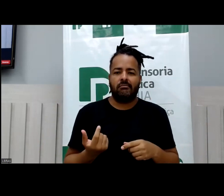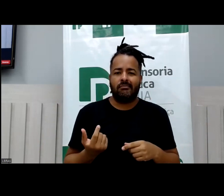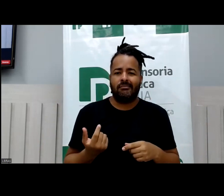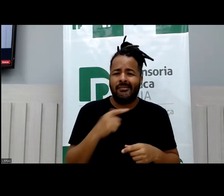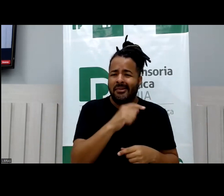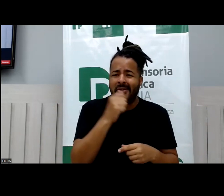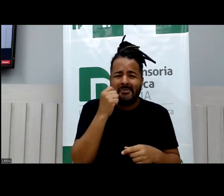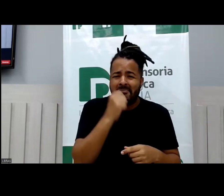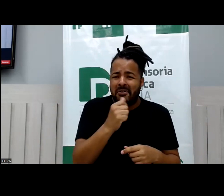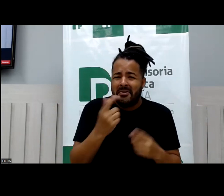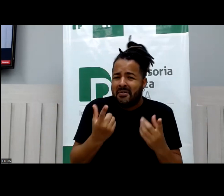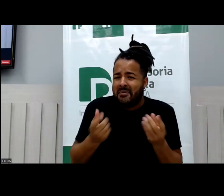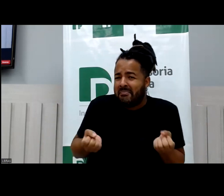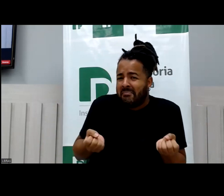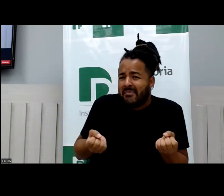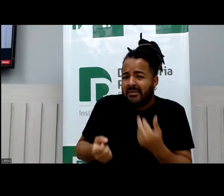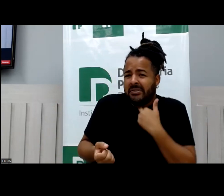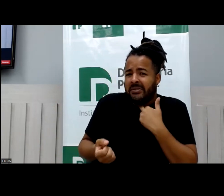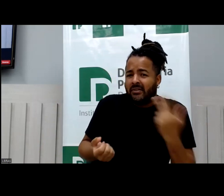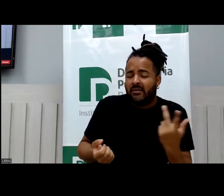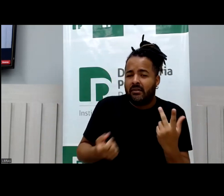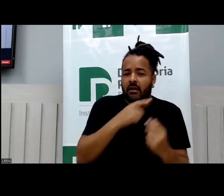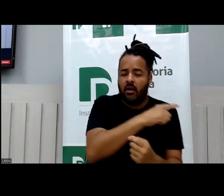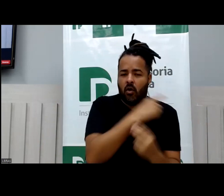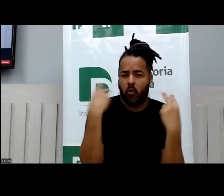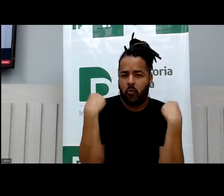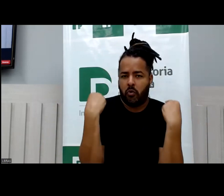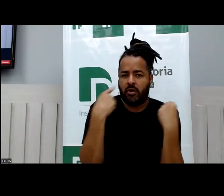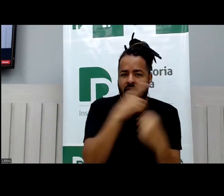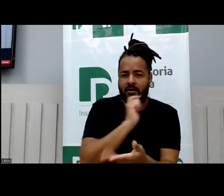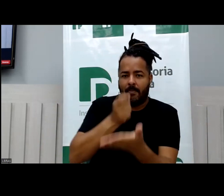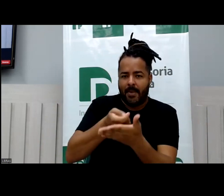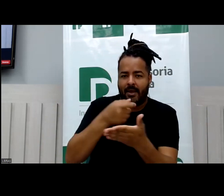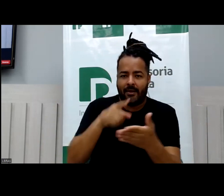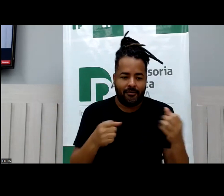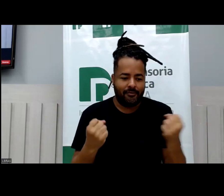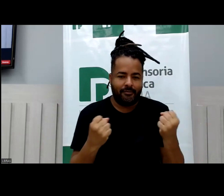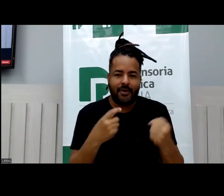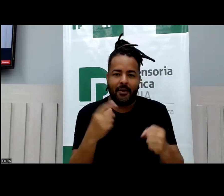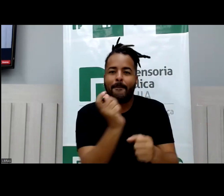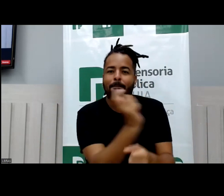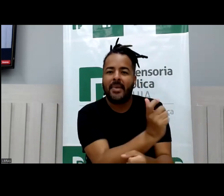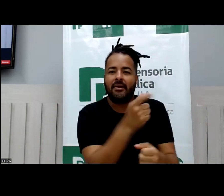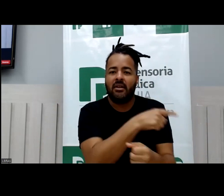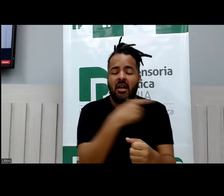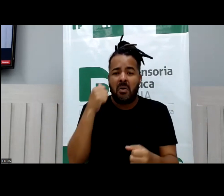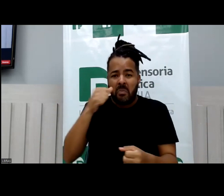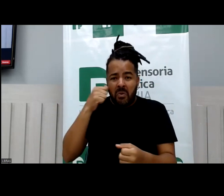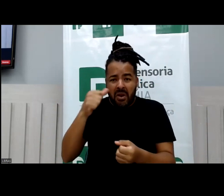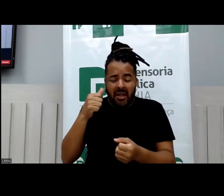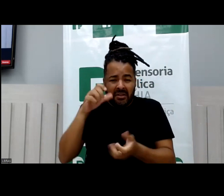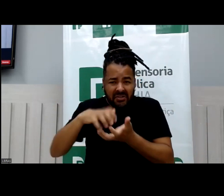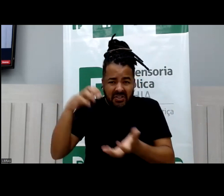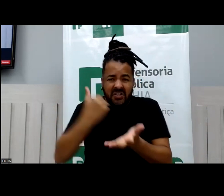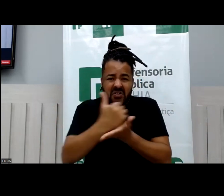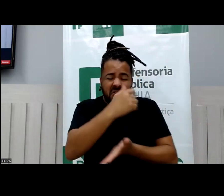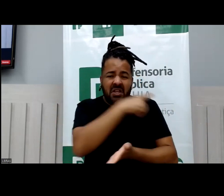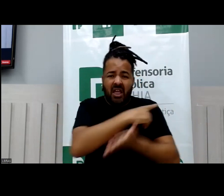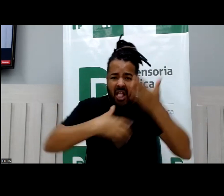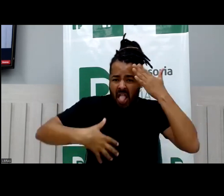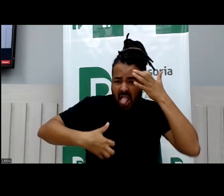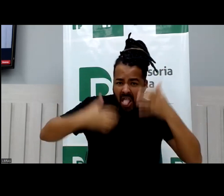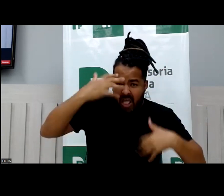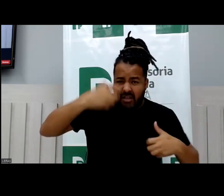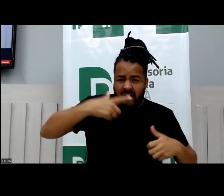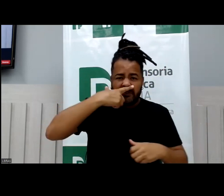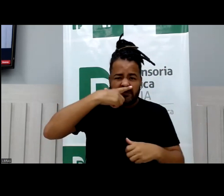E a moça disse, mas eu não tenho como. O motorista estava pagando o ticket do estacionamento, enquanto isso, a mulher começou a xingar ela. Macaca,